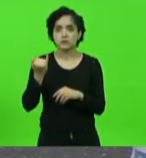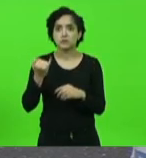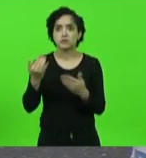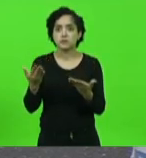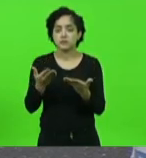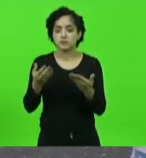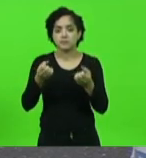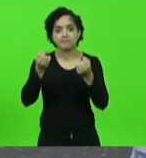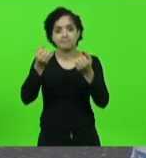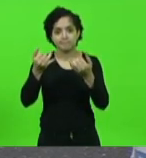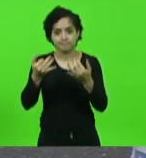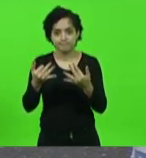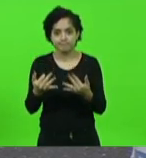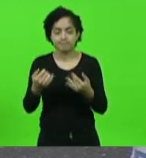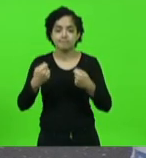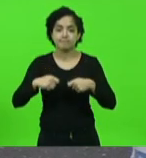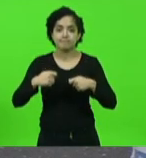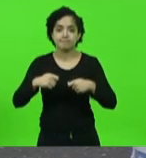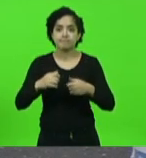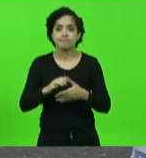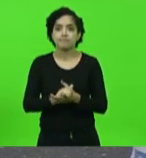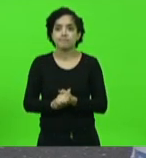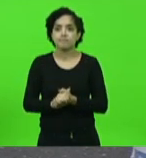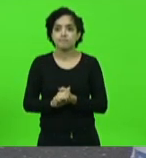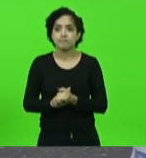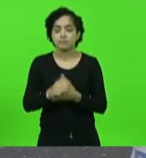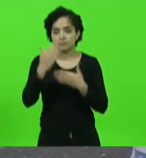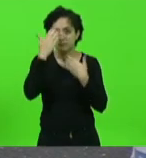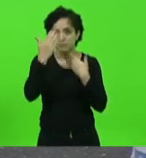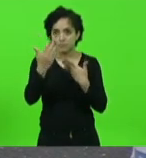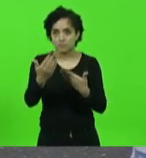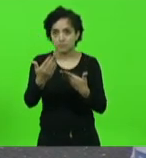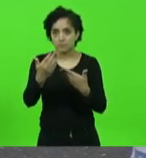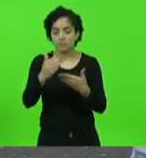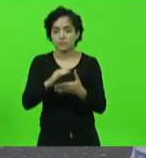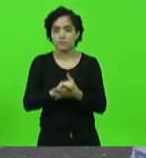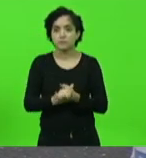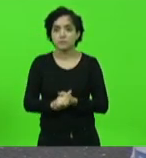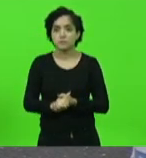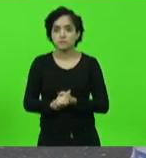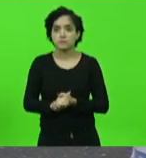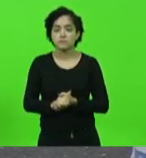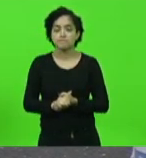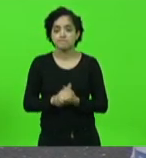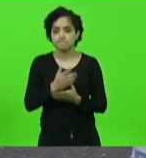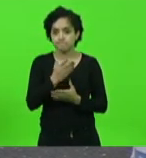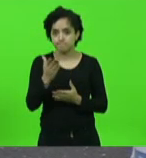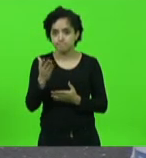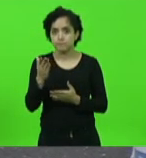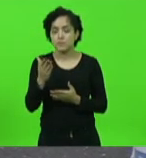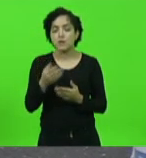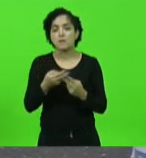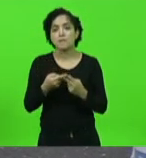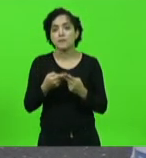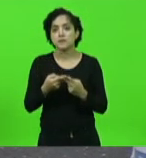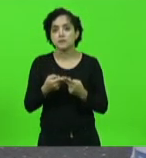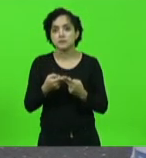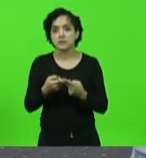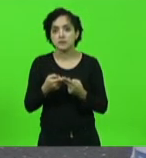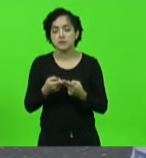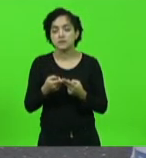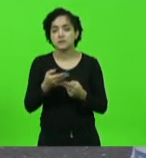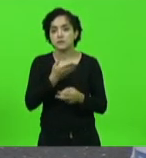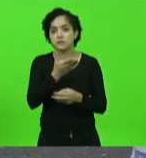me omitir nessa data por isso eu agradeço imensamente a paciência inclusive que os